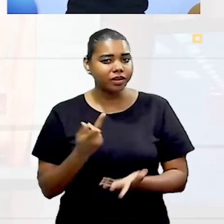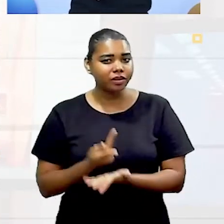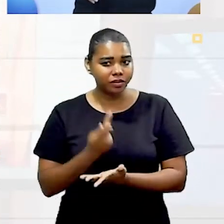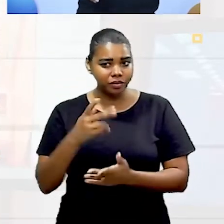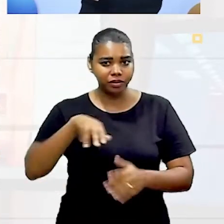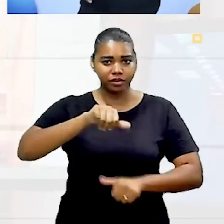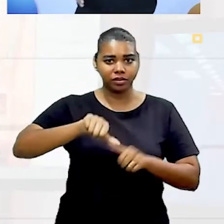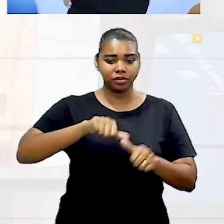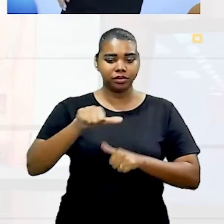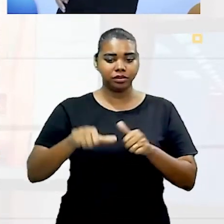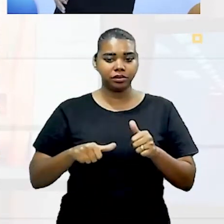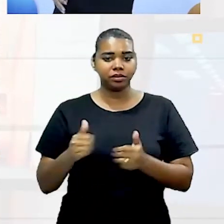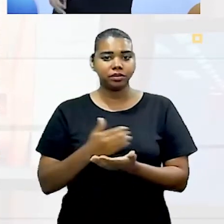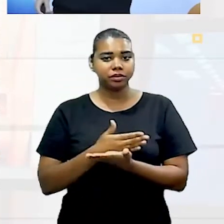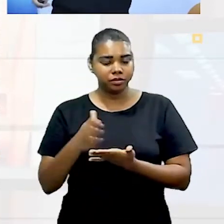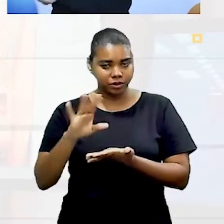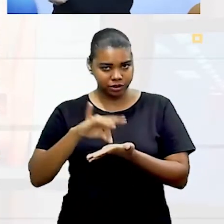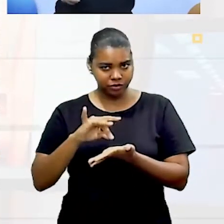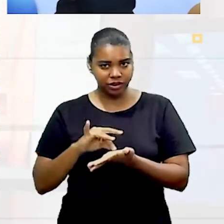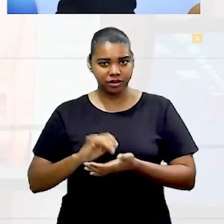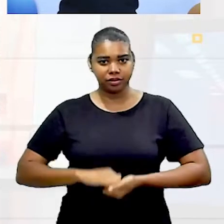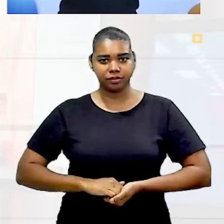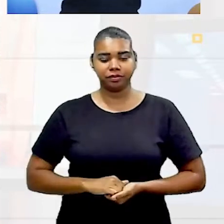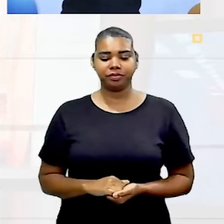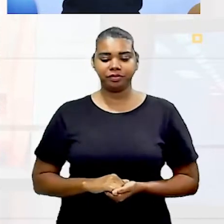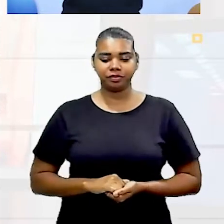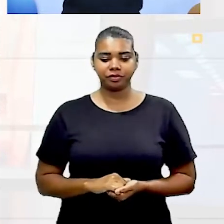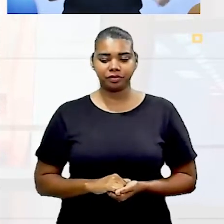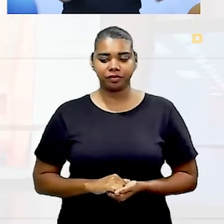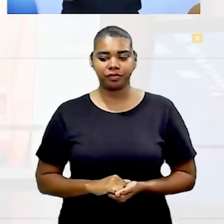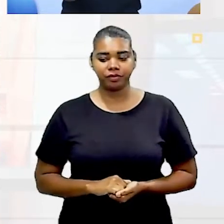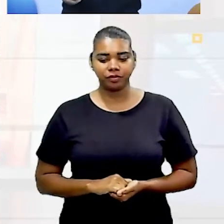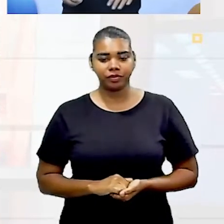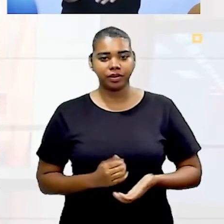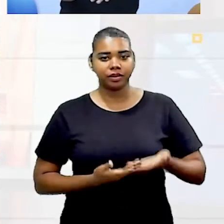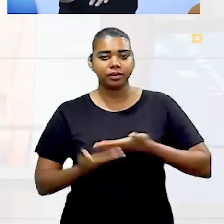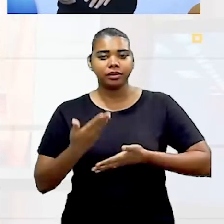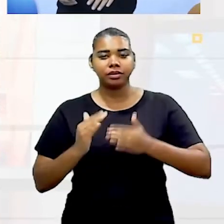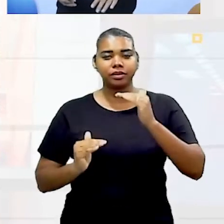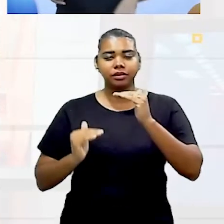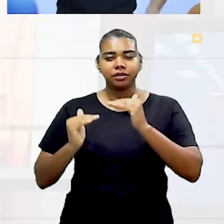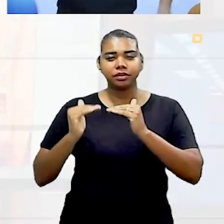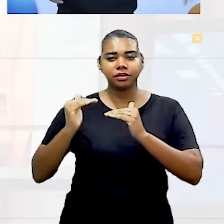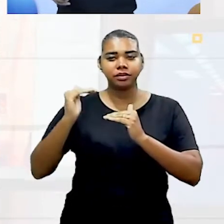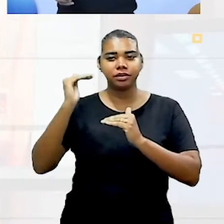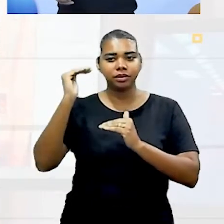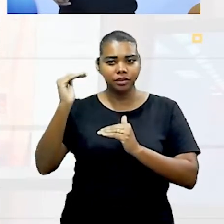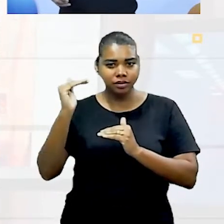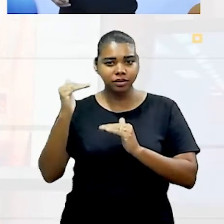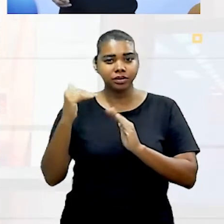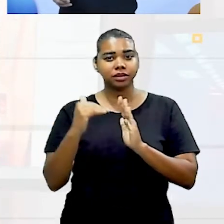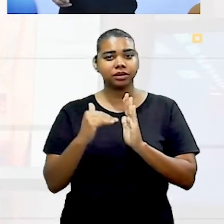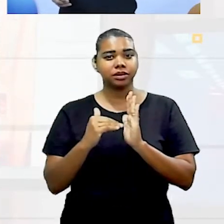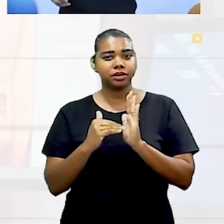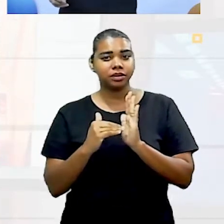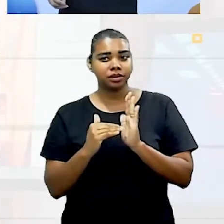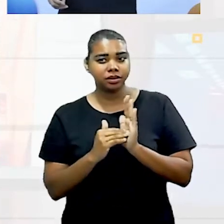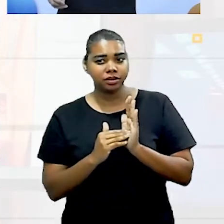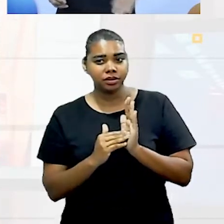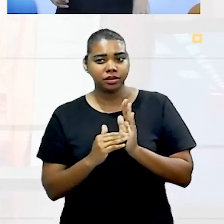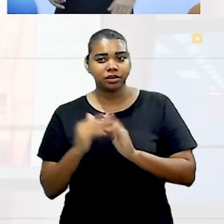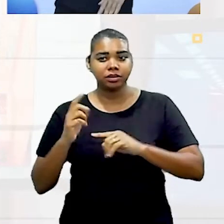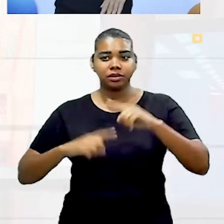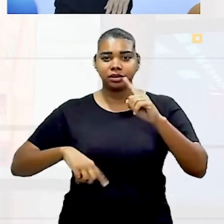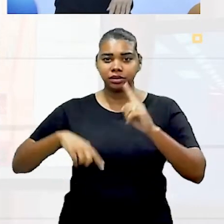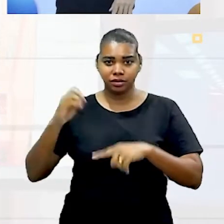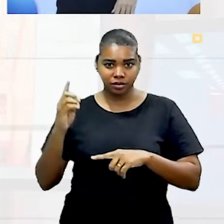mudar e você vai começar o jogo de fato. Que seria você passando os níveis, progredindo, até ter o ponto de virada 2,